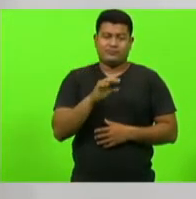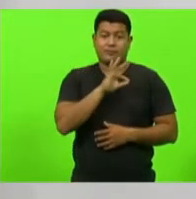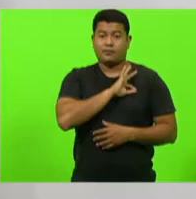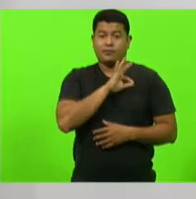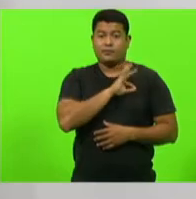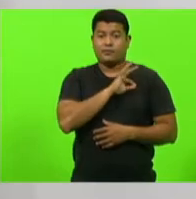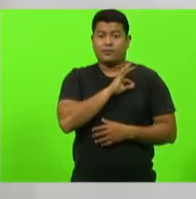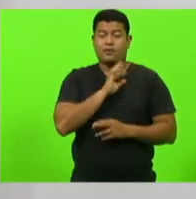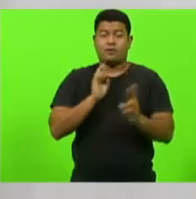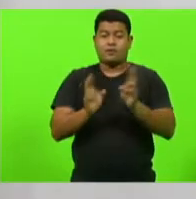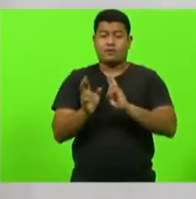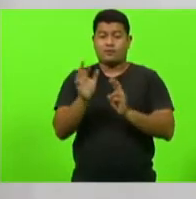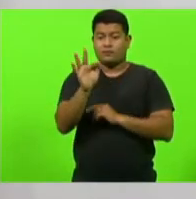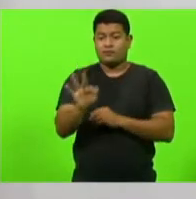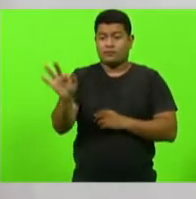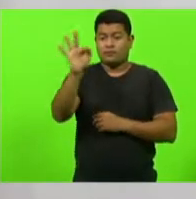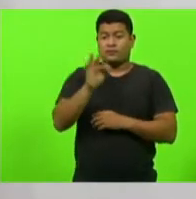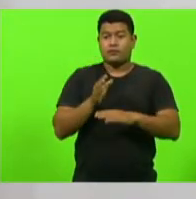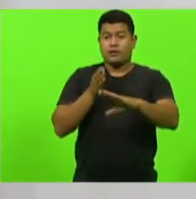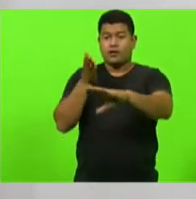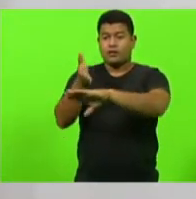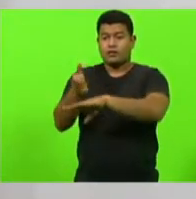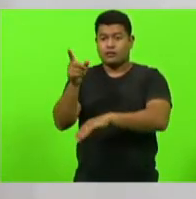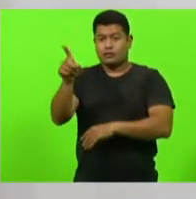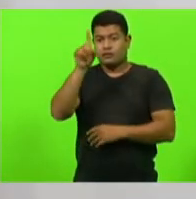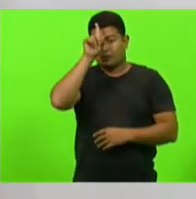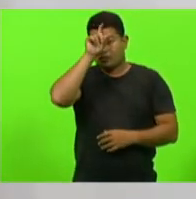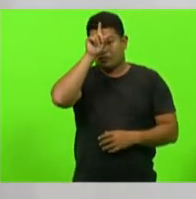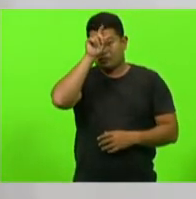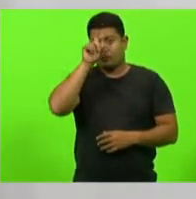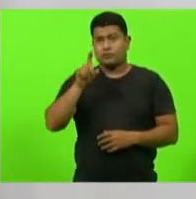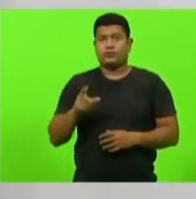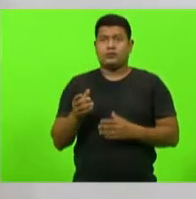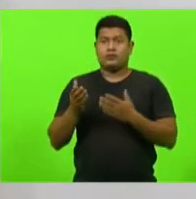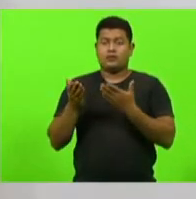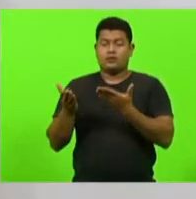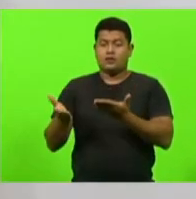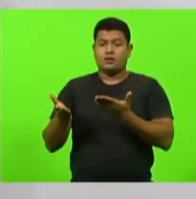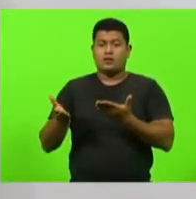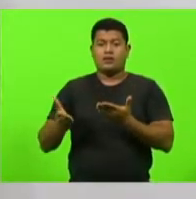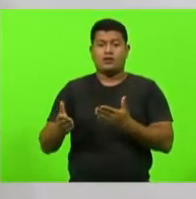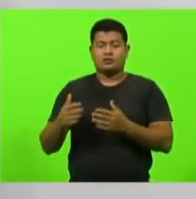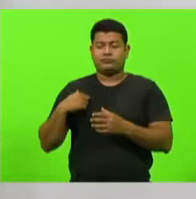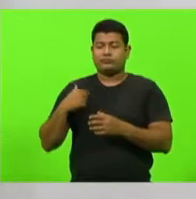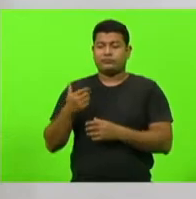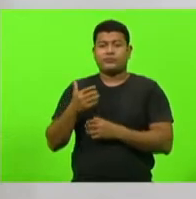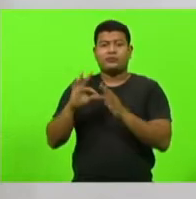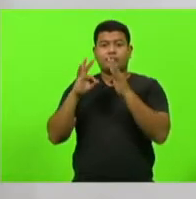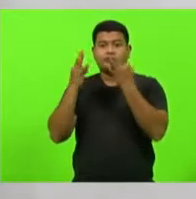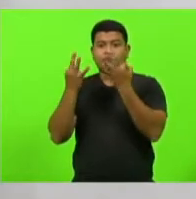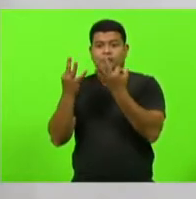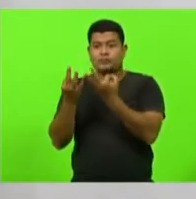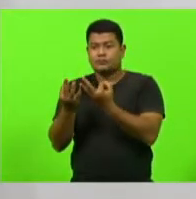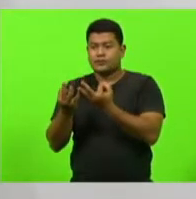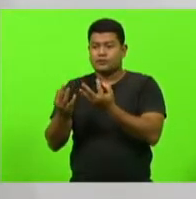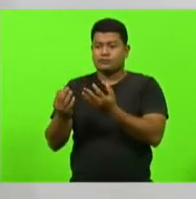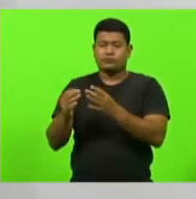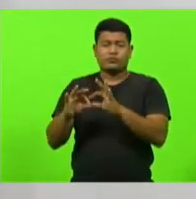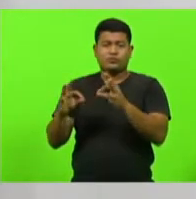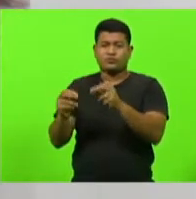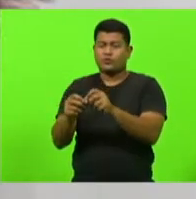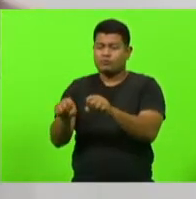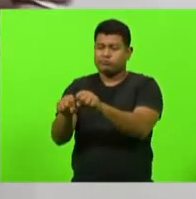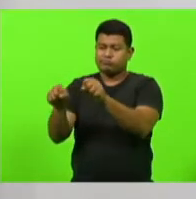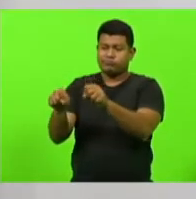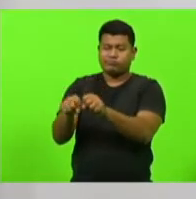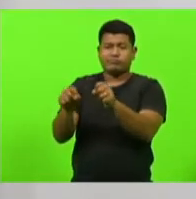foi até o hospital, ele com traumatismo de face, a mãe com a costela quebrada, a esposa com o pé quebrado, o